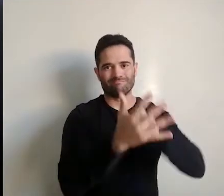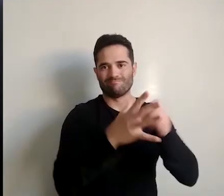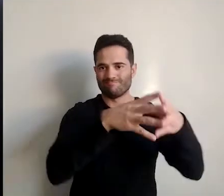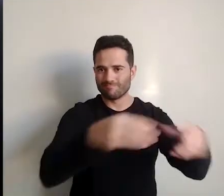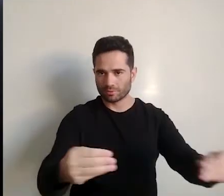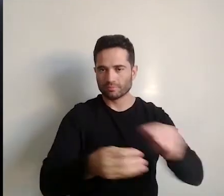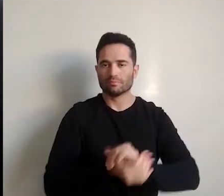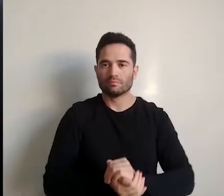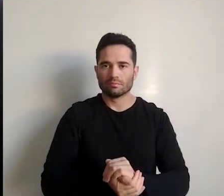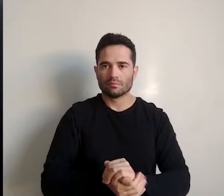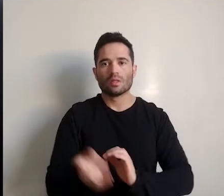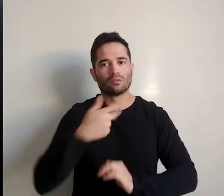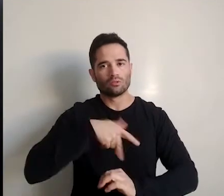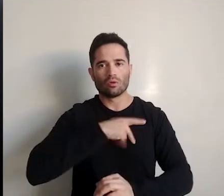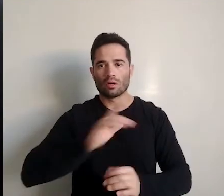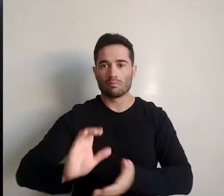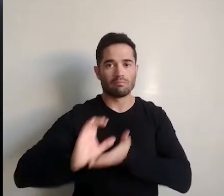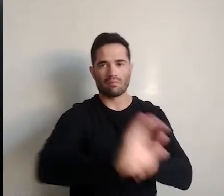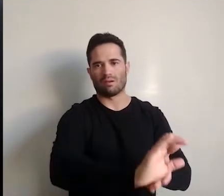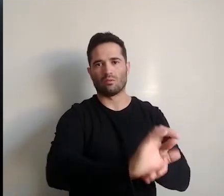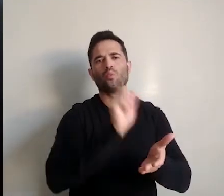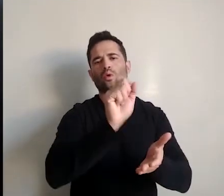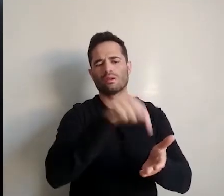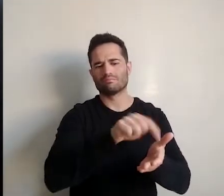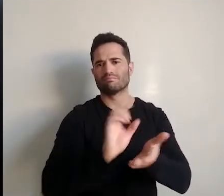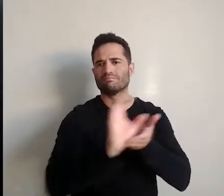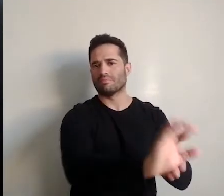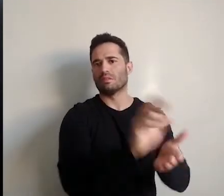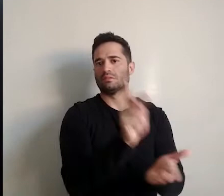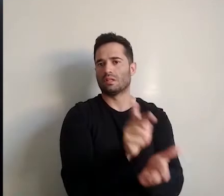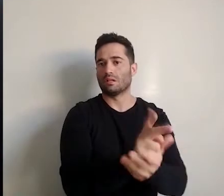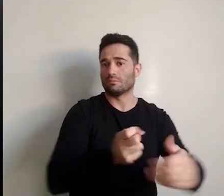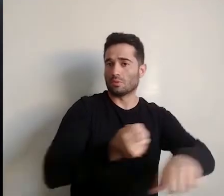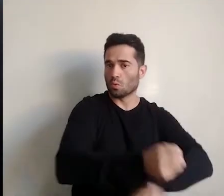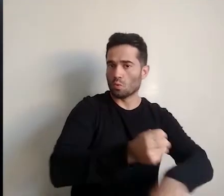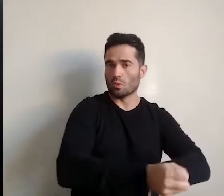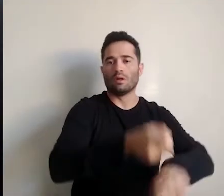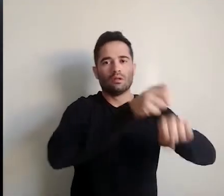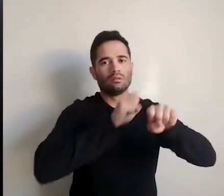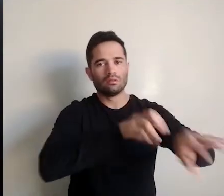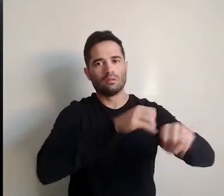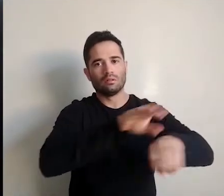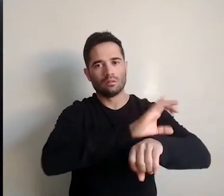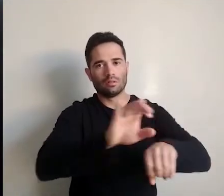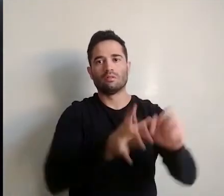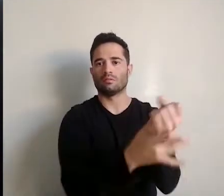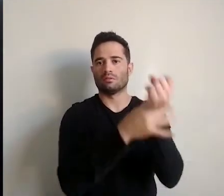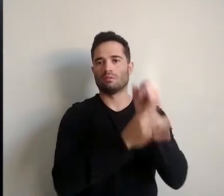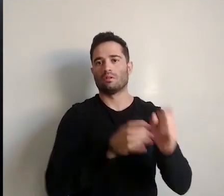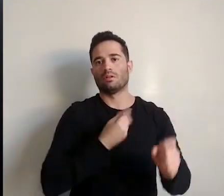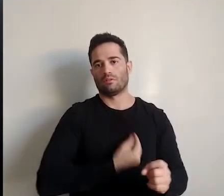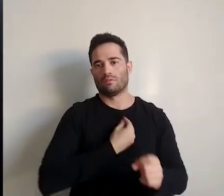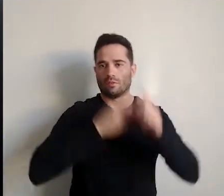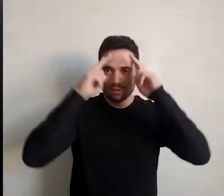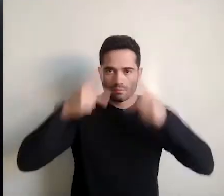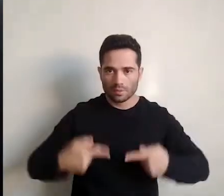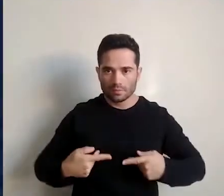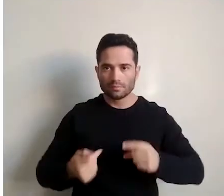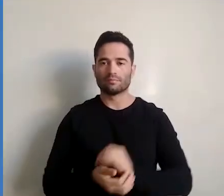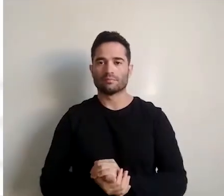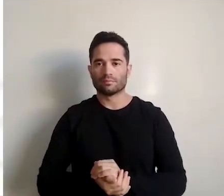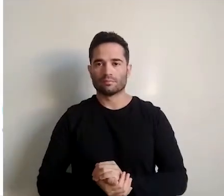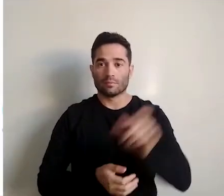Covid-19. Devemos investir sempre na educação e na ciência para garantir a sobrevivência da humanidade.